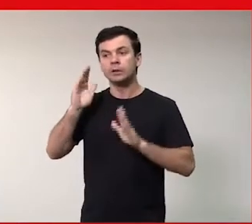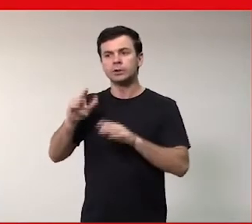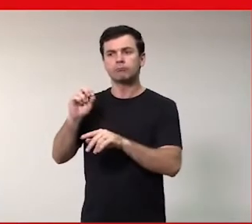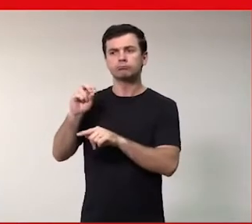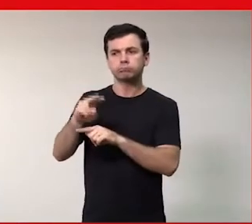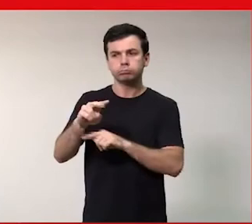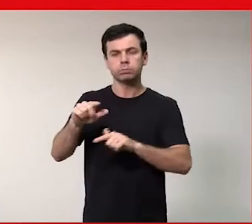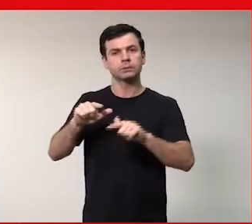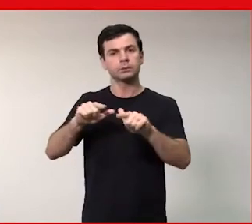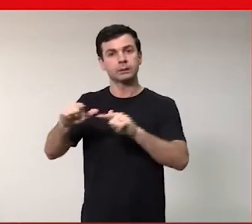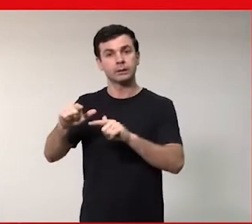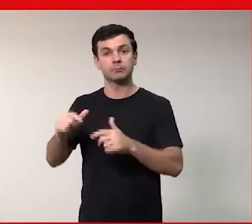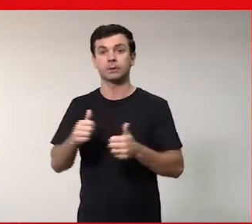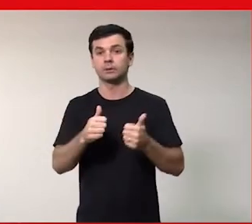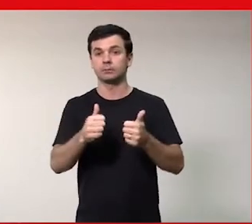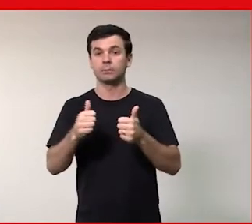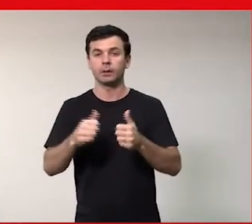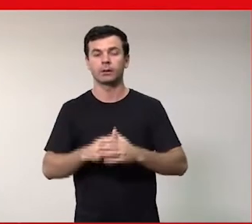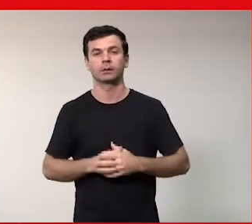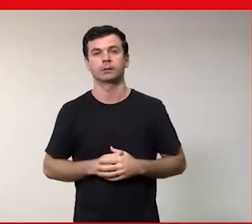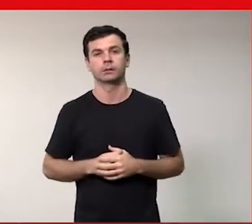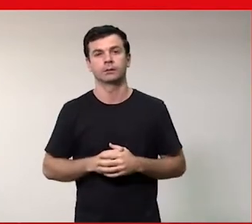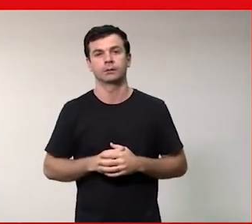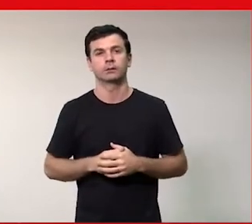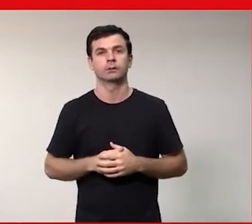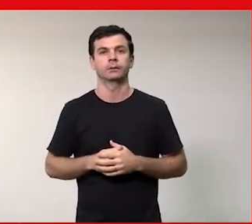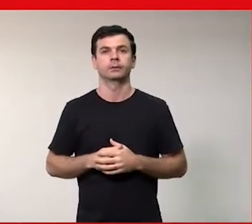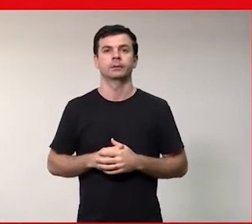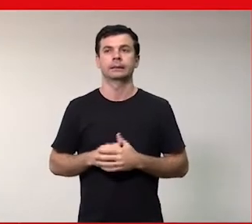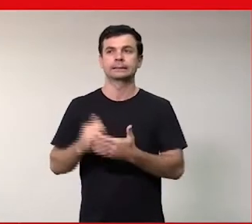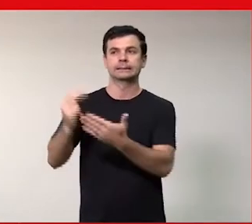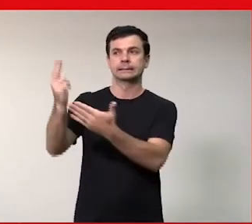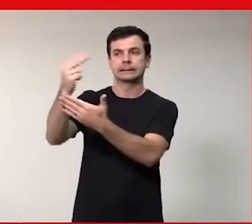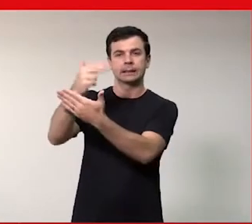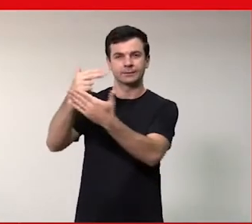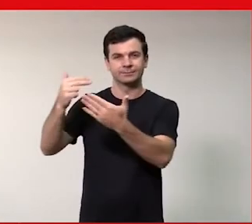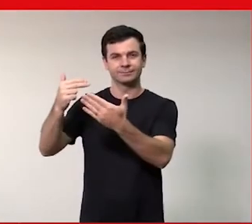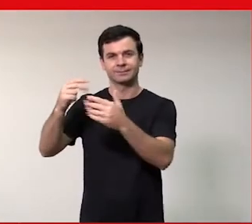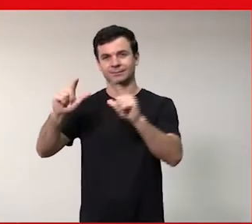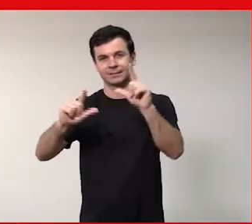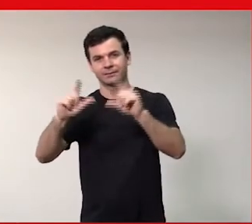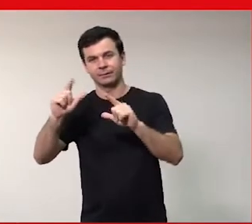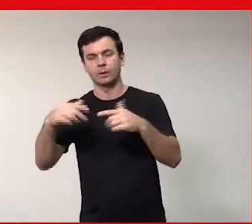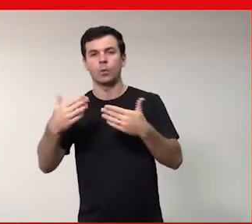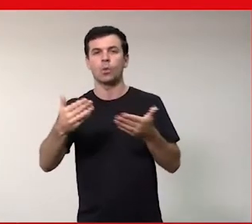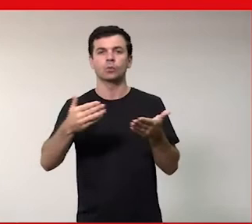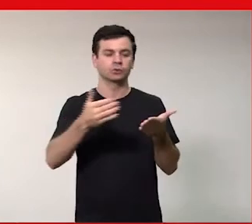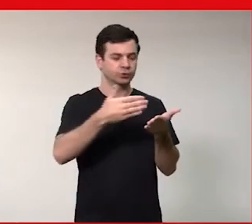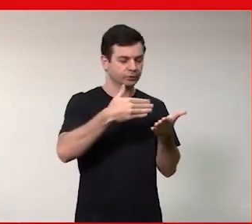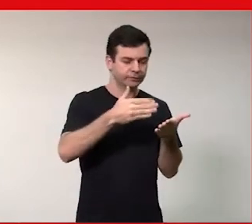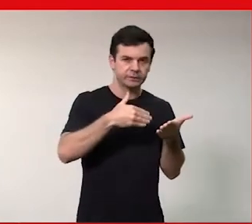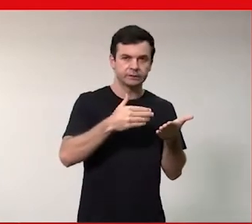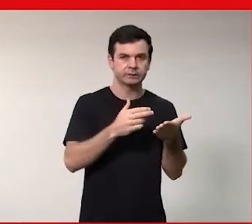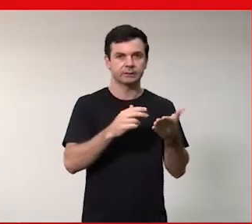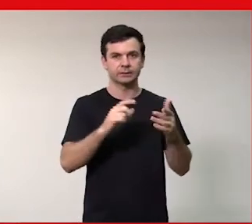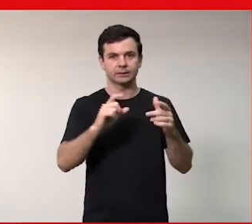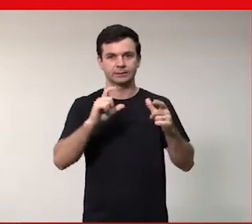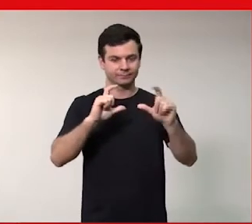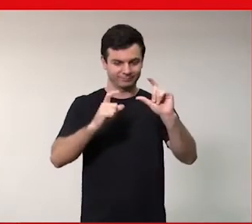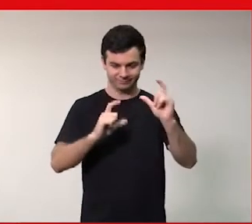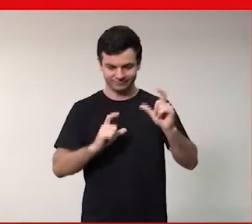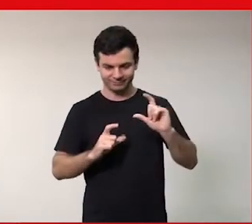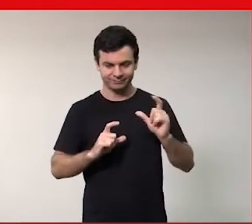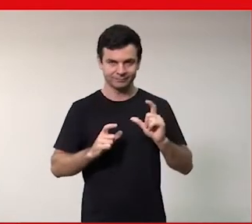faltam desenhos animados faltam revistinhas falta entretenimento